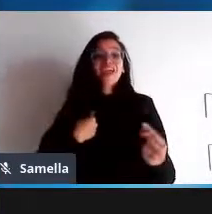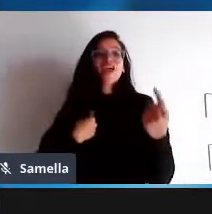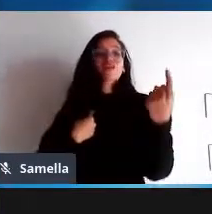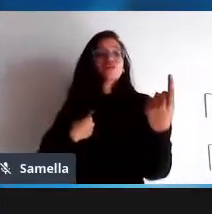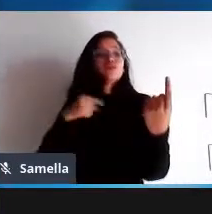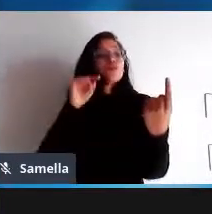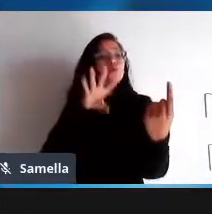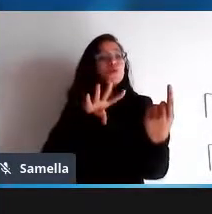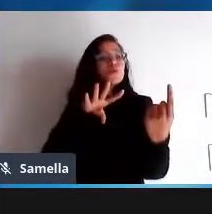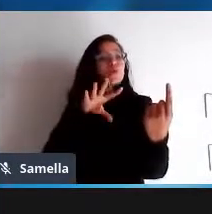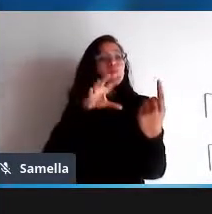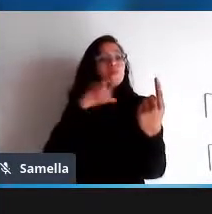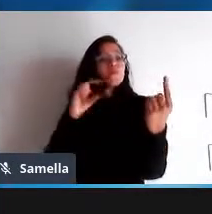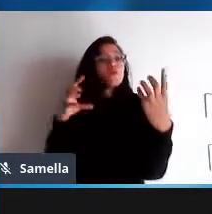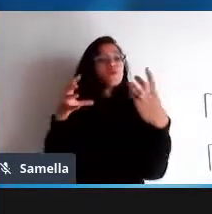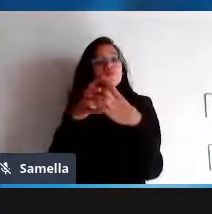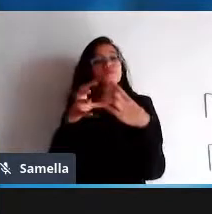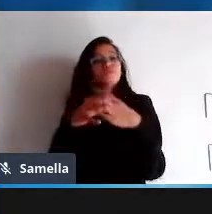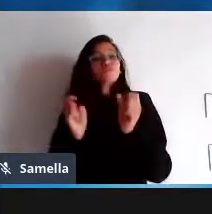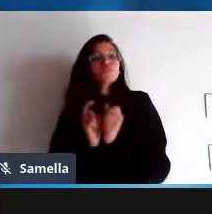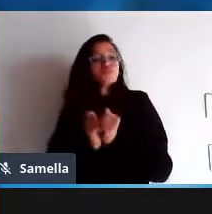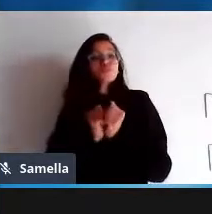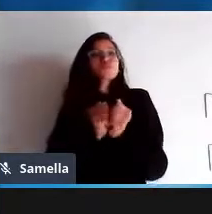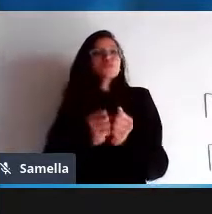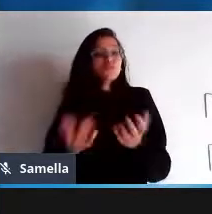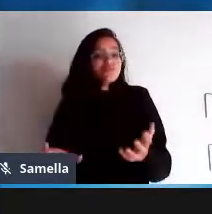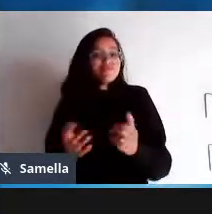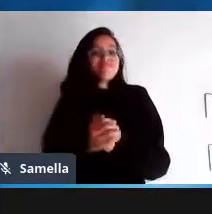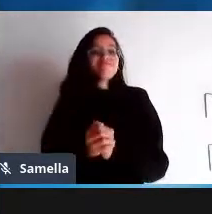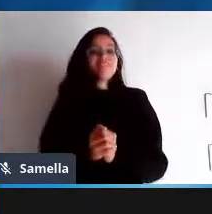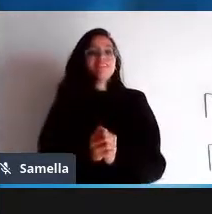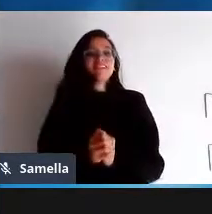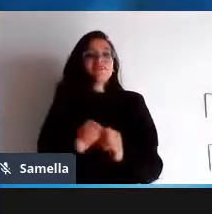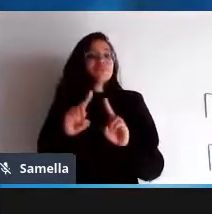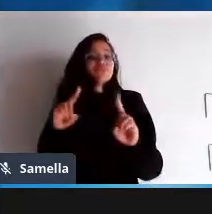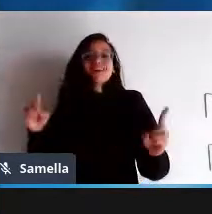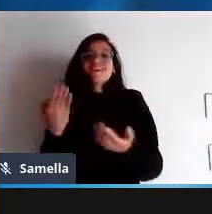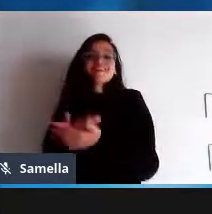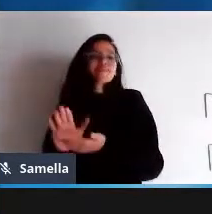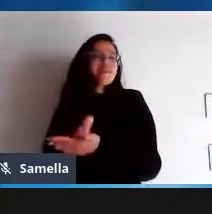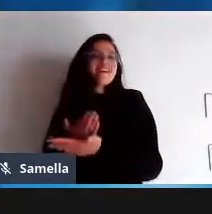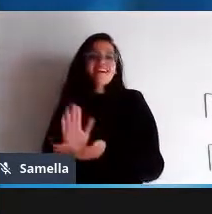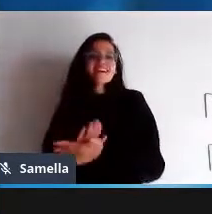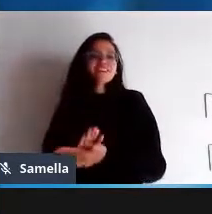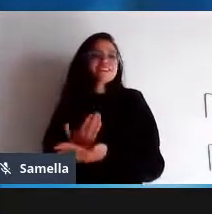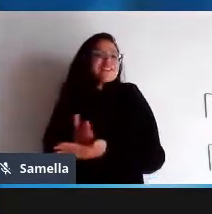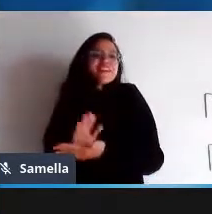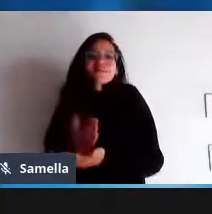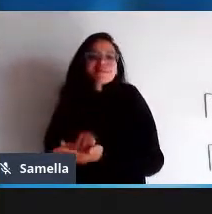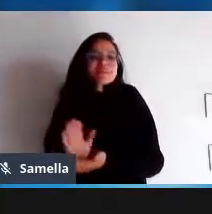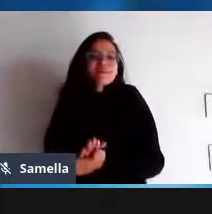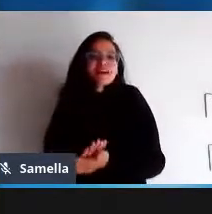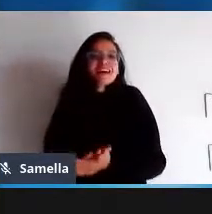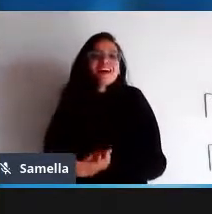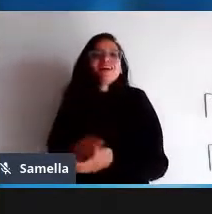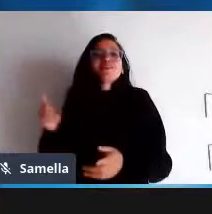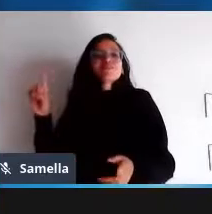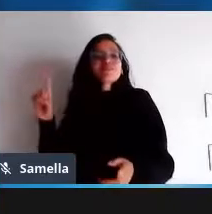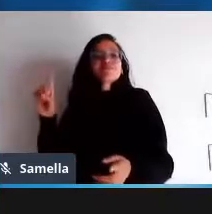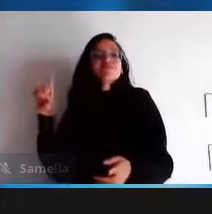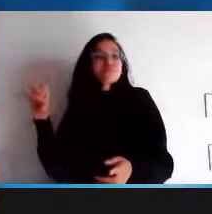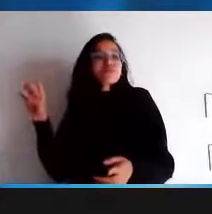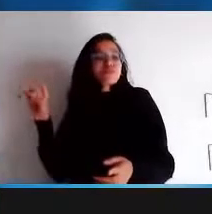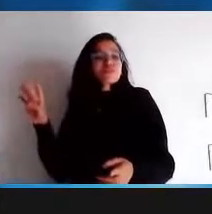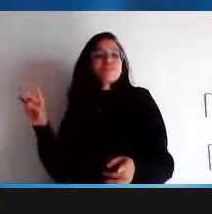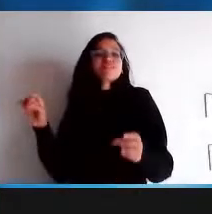define o indivíduo ok então eu por exemplo na comunidade Fedora Brasil